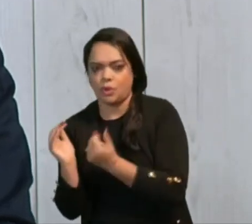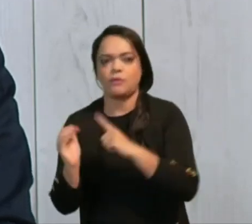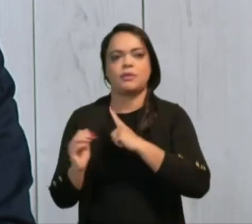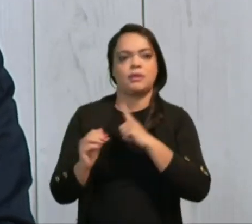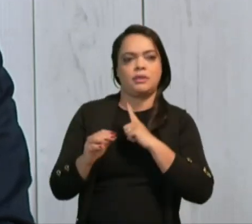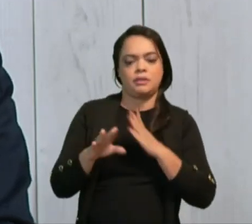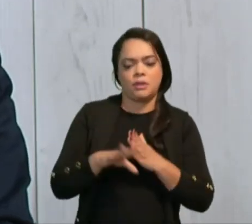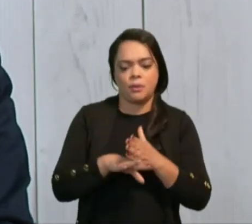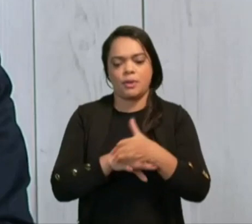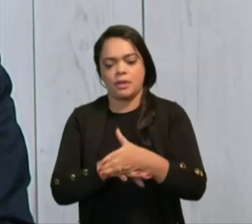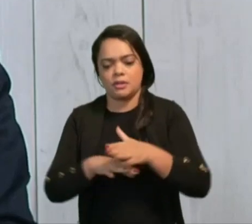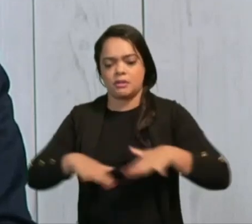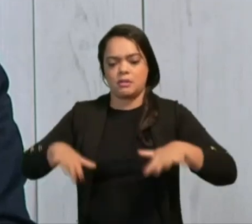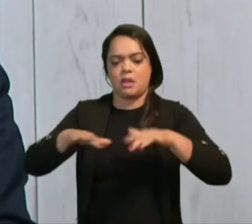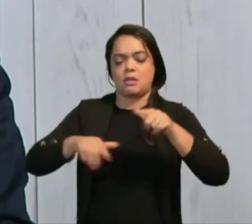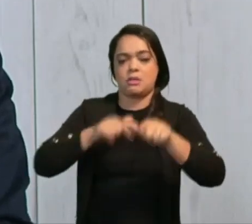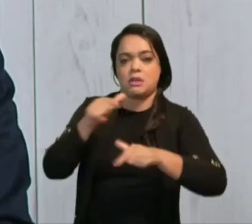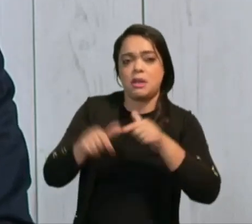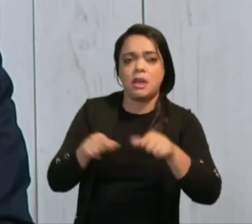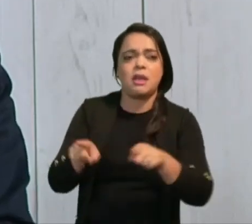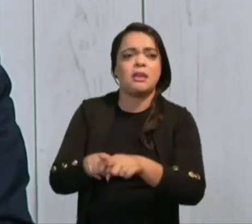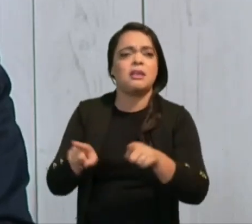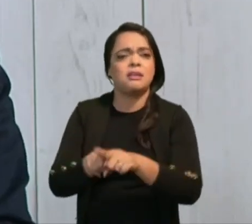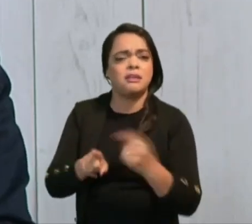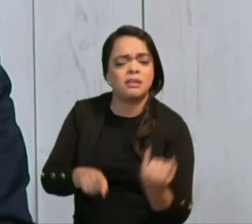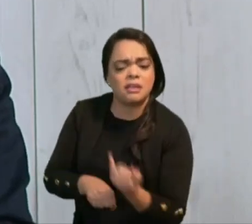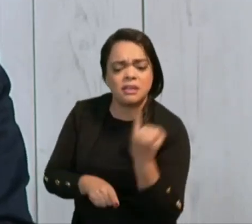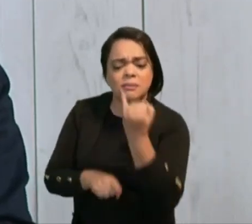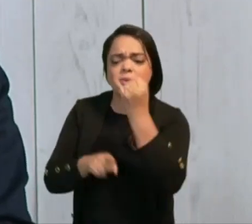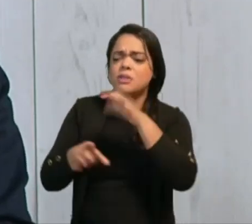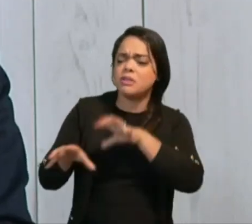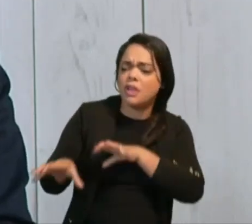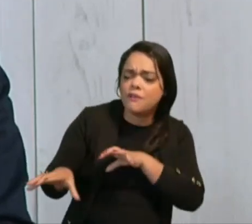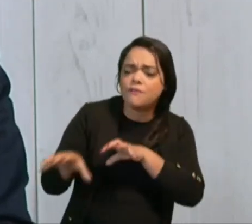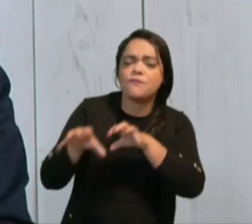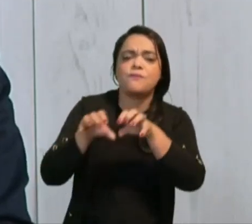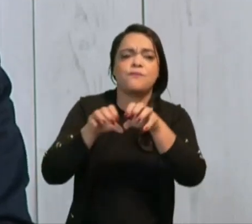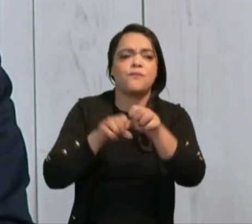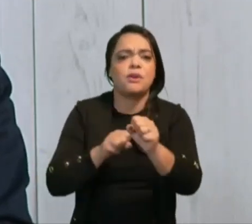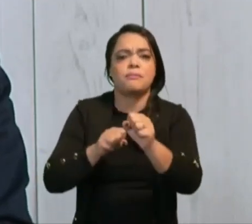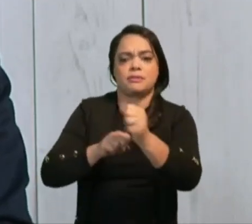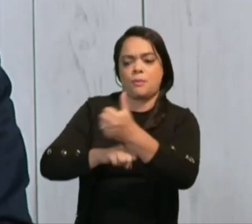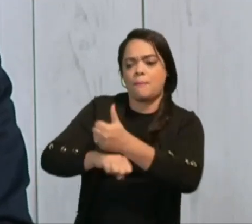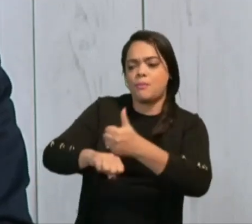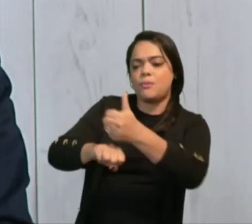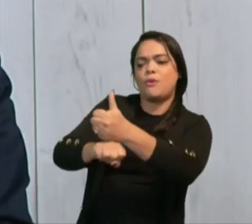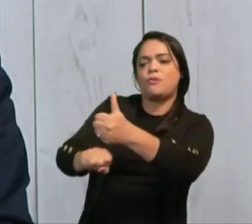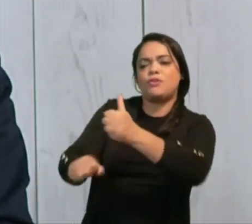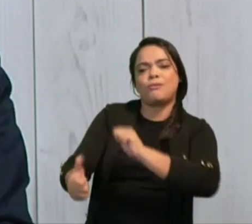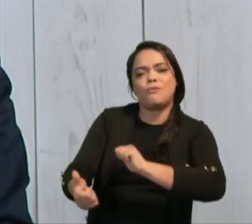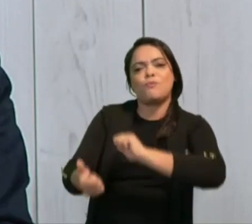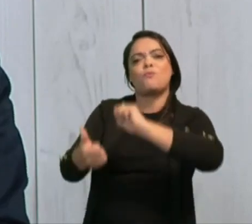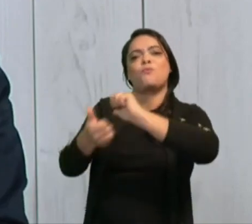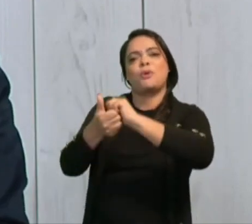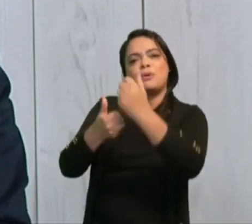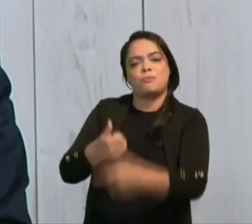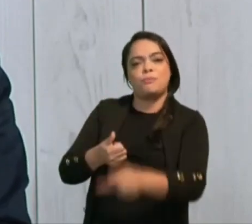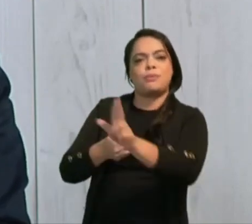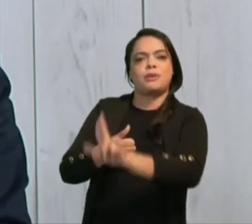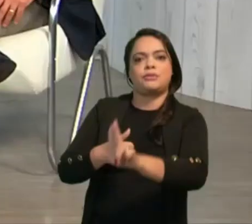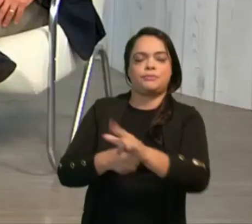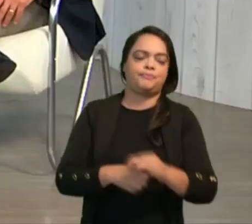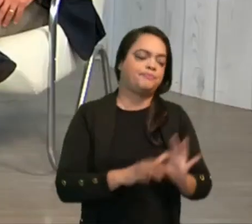ingressando no mercado de trabalho e também importante para a formação da mão de obra qualificada na nossa cidade.